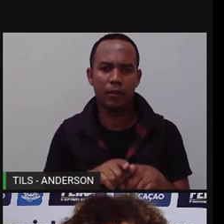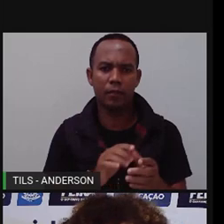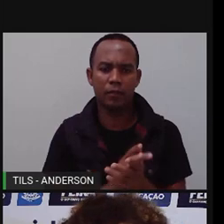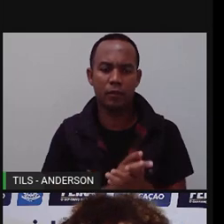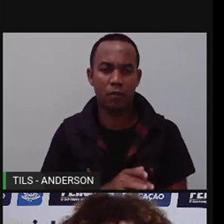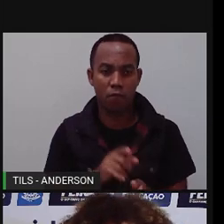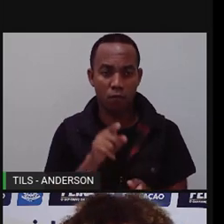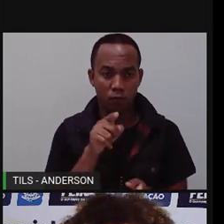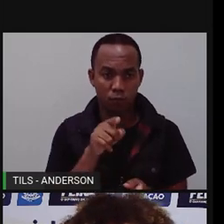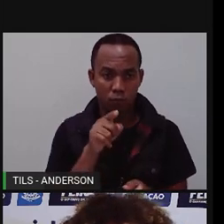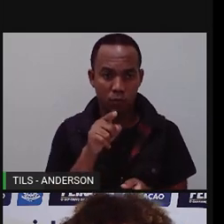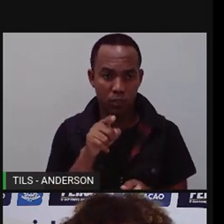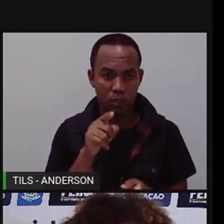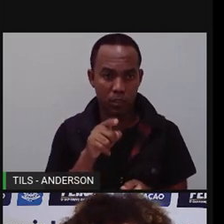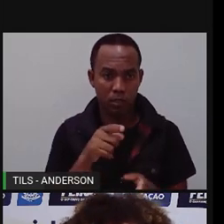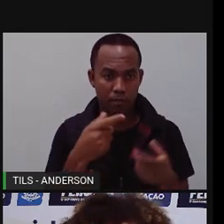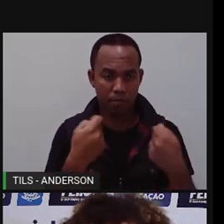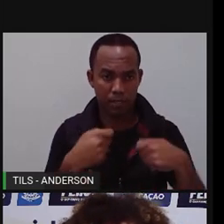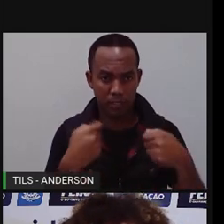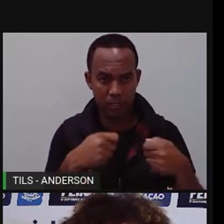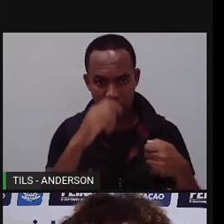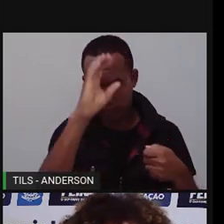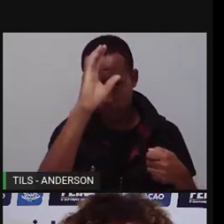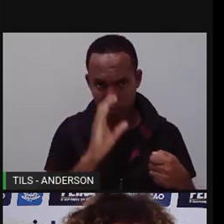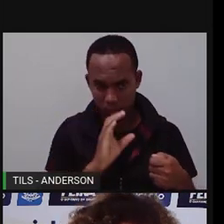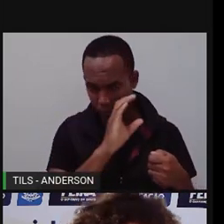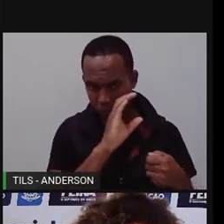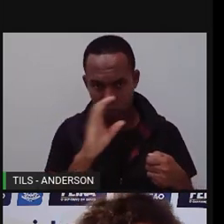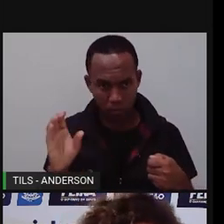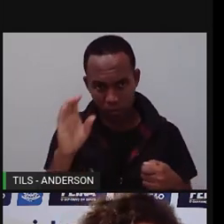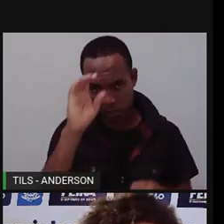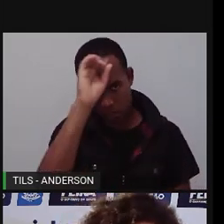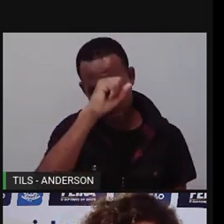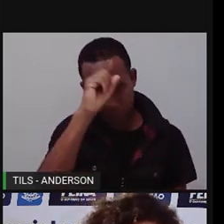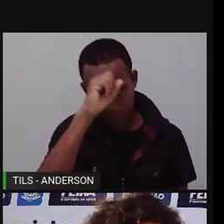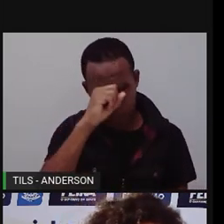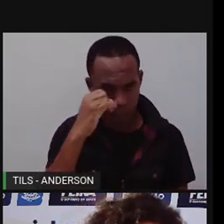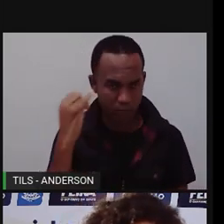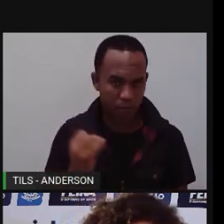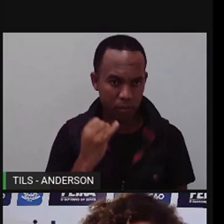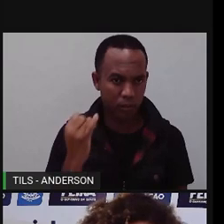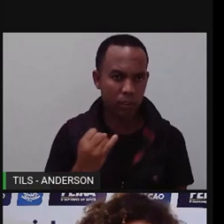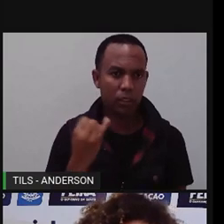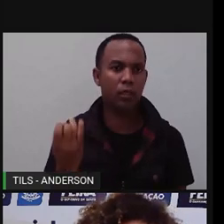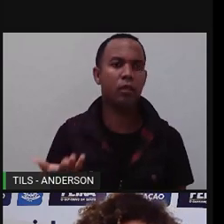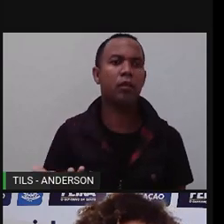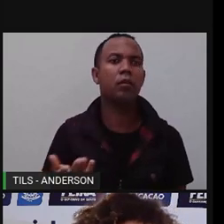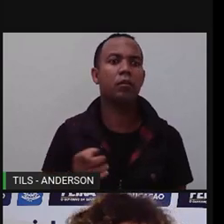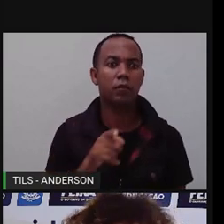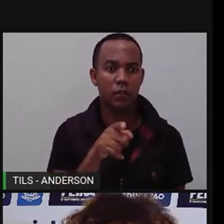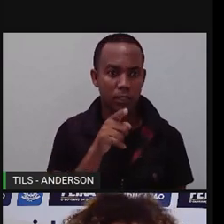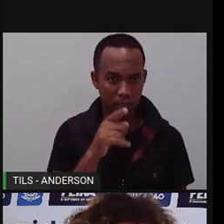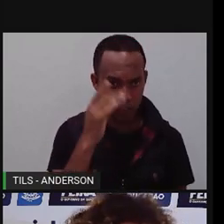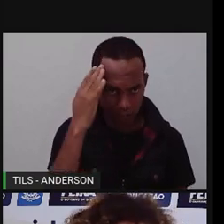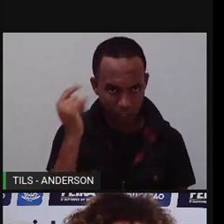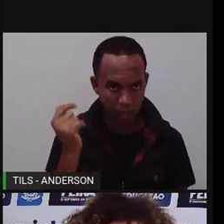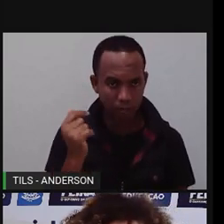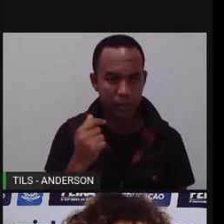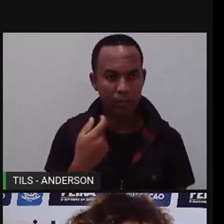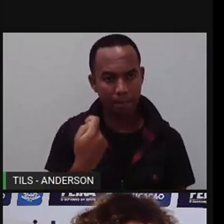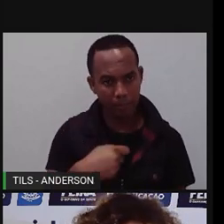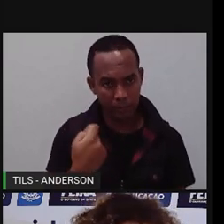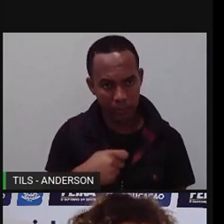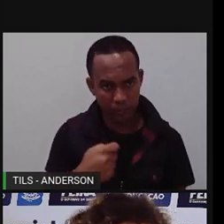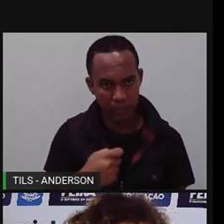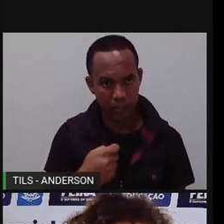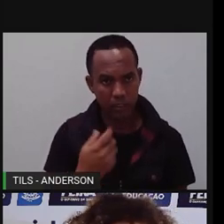diz o seguinte, olha, a minha religião, que é o catolicismo, é a religião, na verdade, oficial, e tem que ser essa daqui,